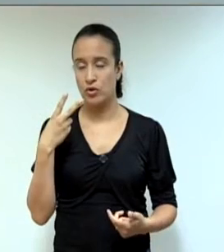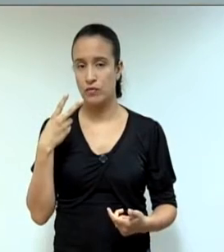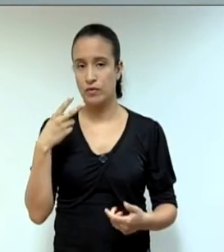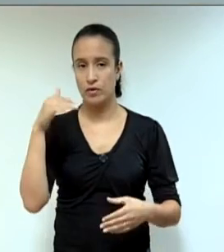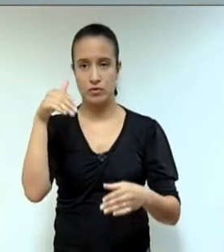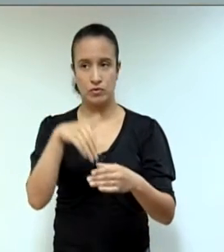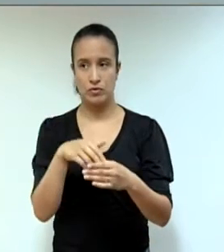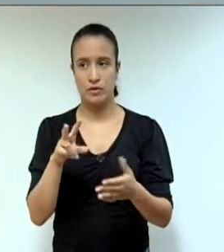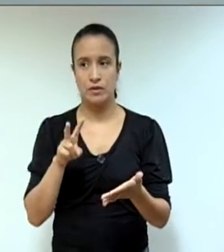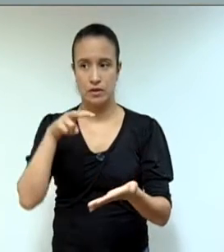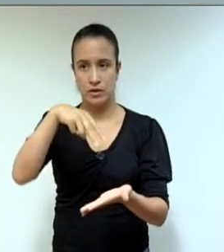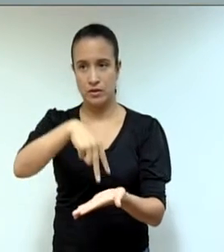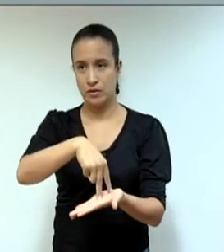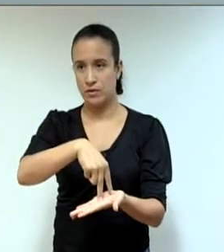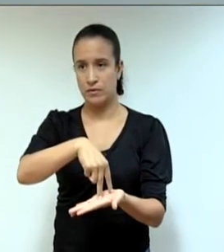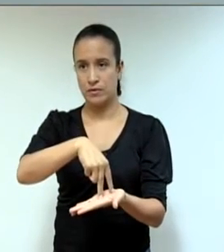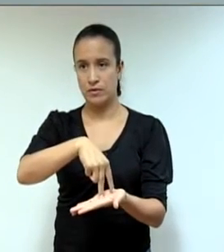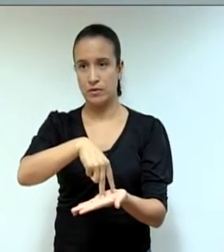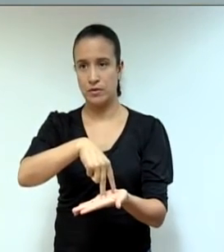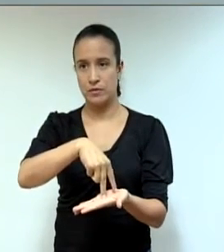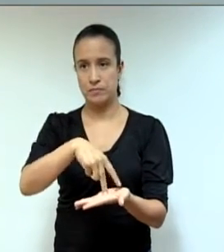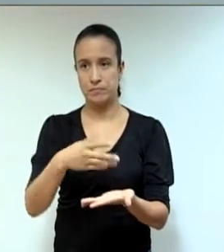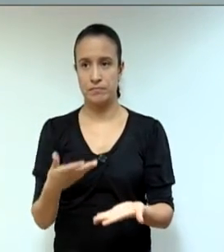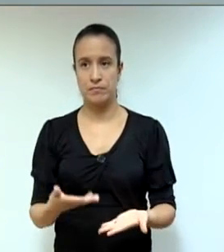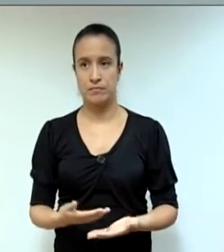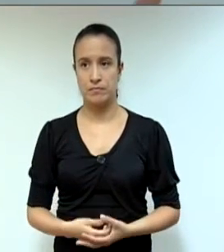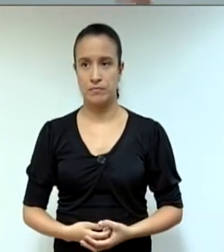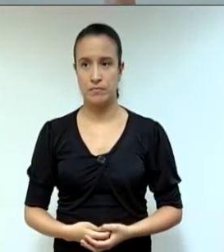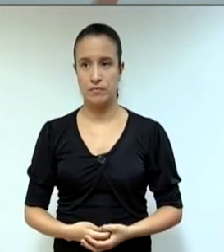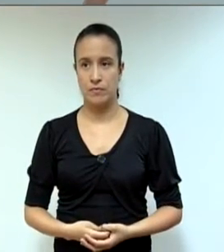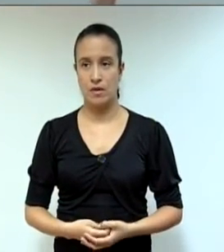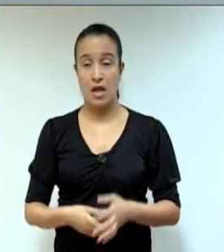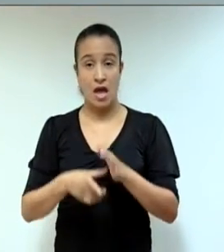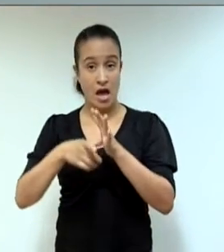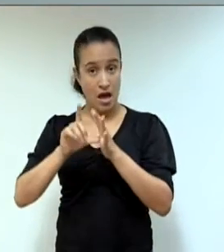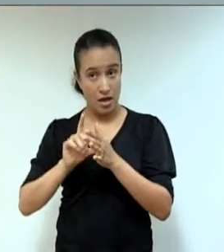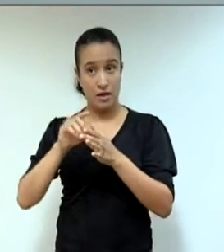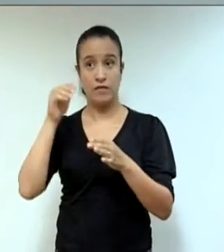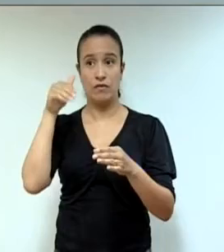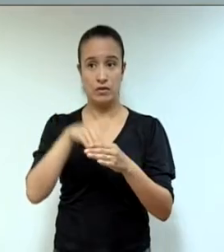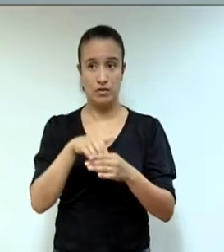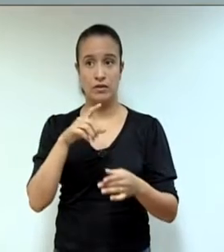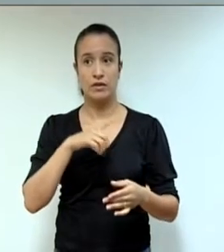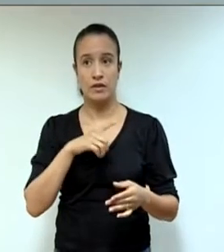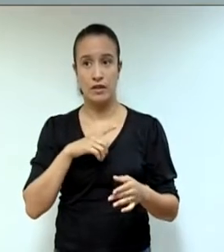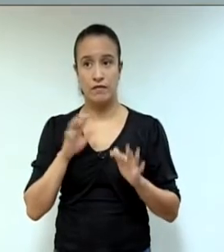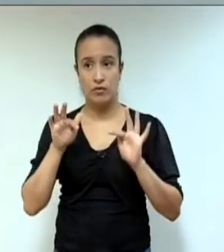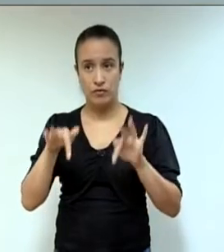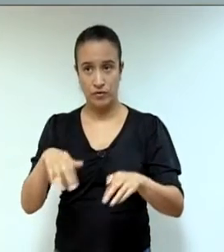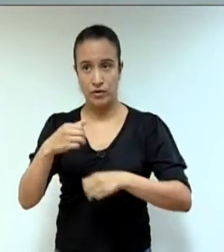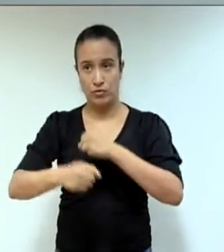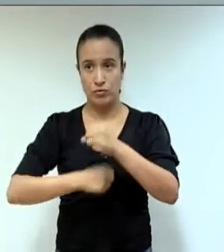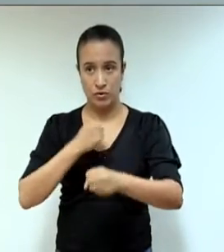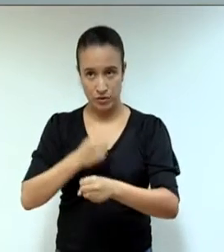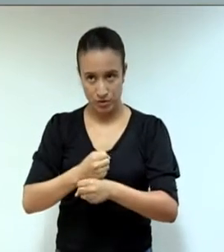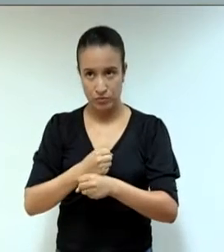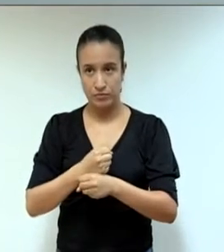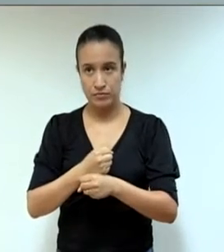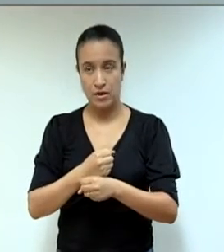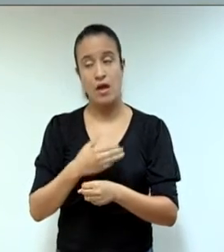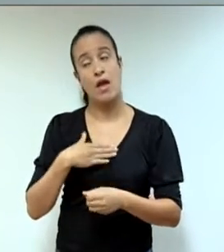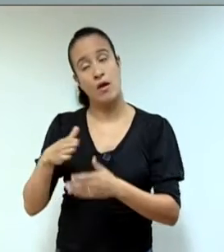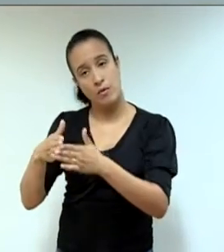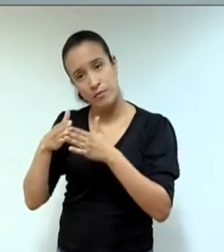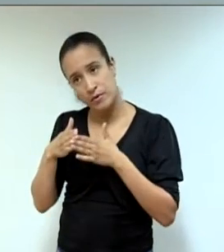marcado, eu só, diante da última votação que teve no final do ano, a qual eu pedi até que fosse